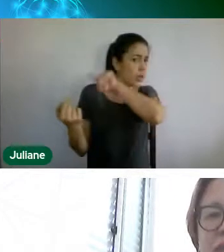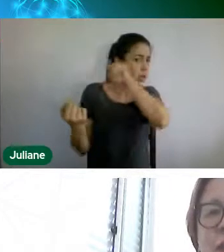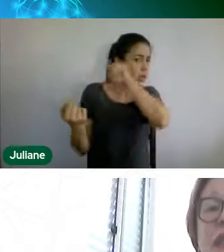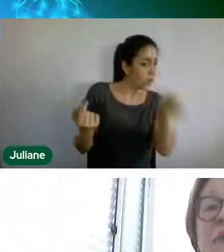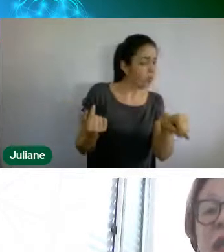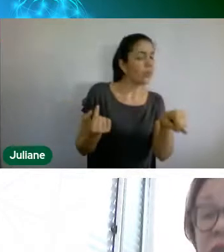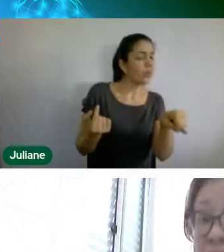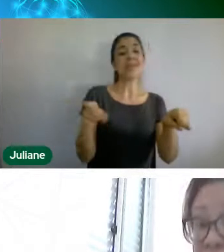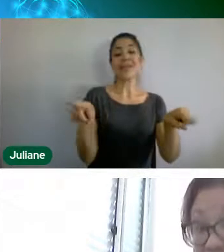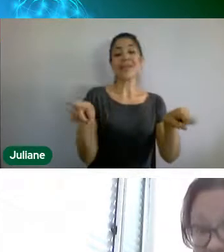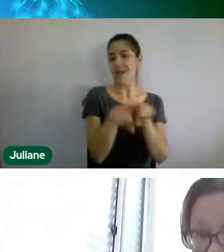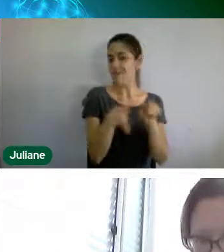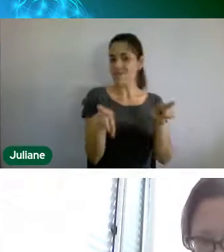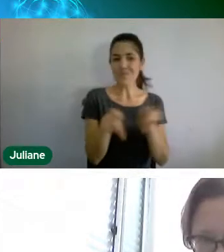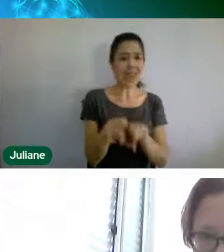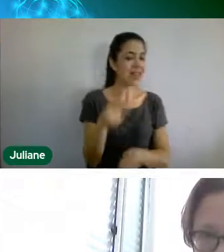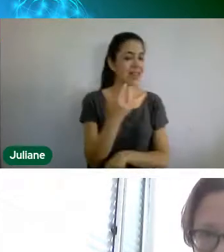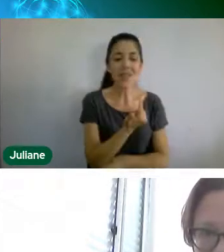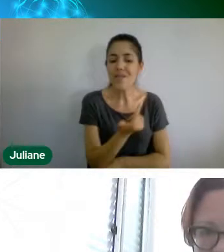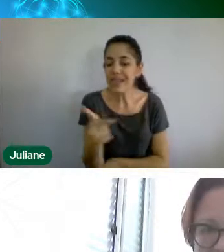ambiental na BNCC.